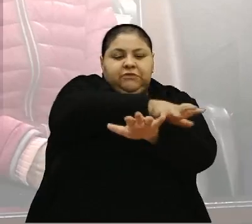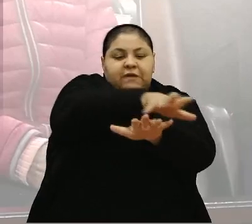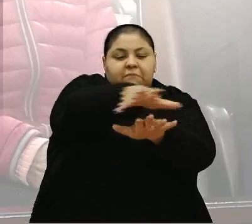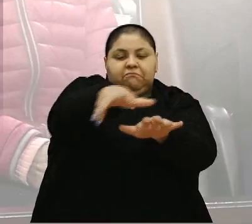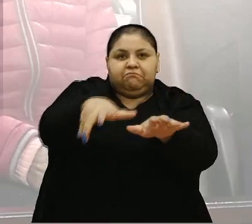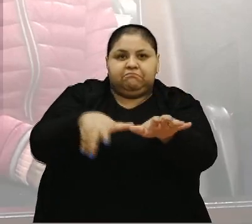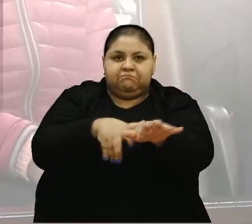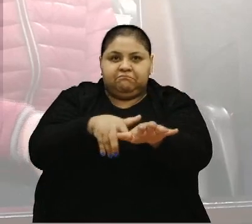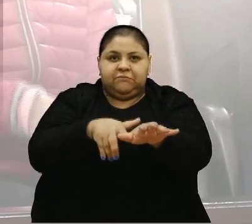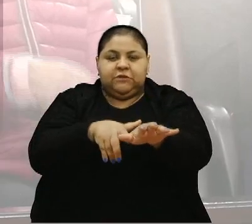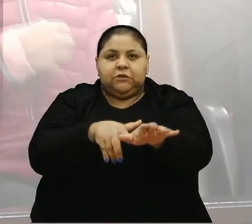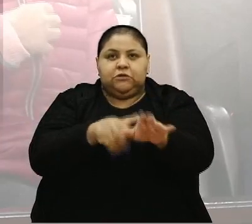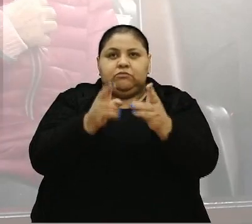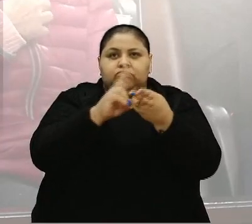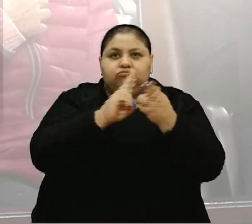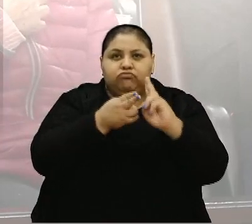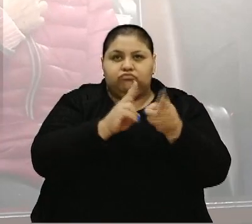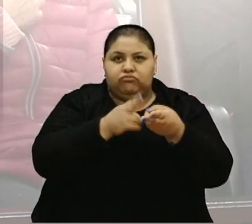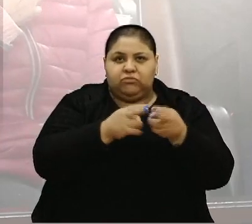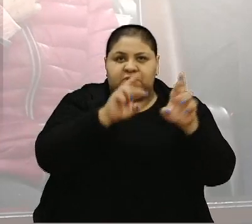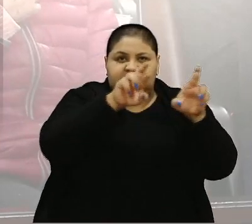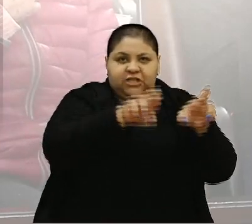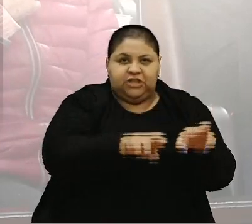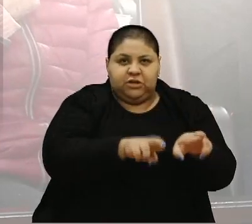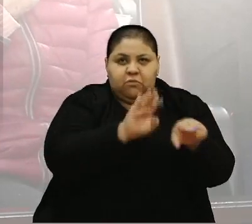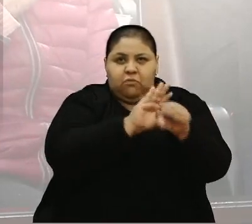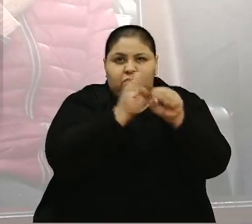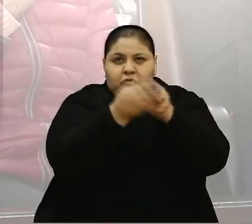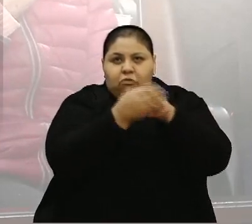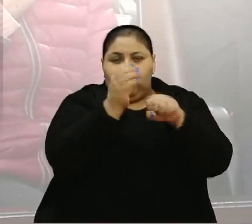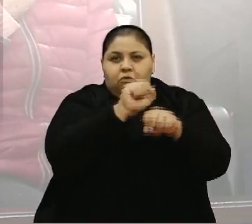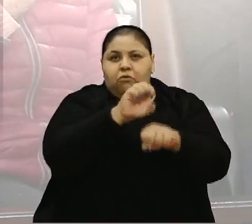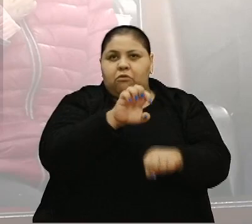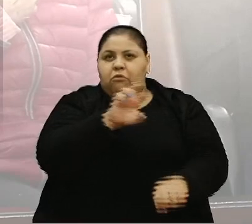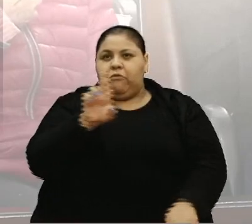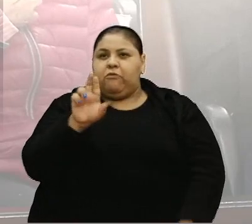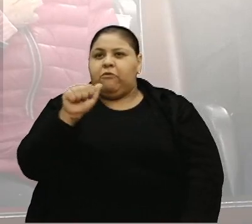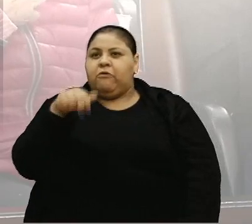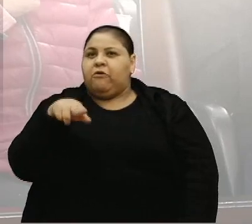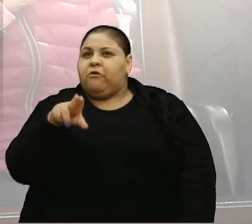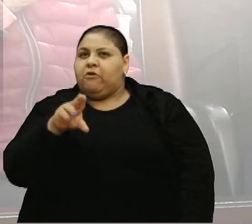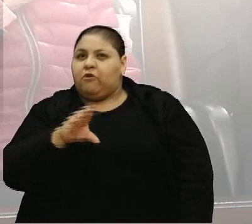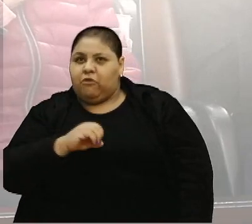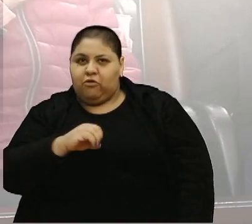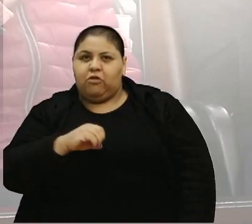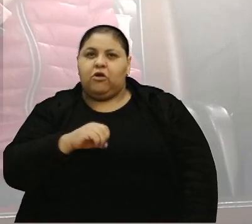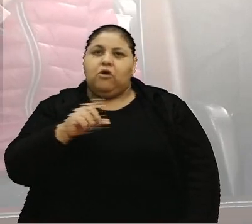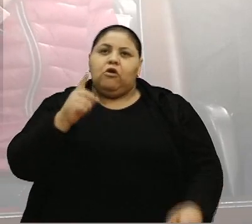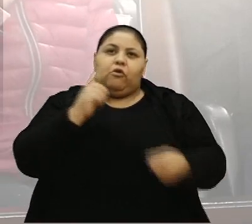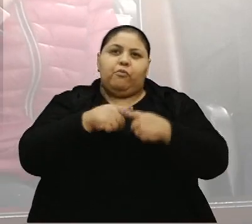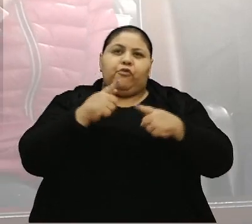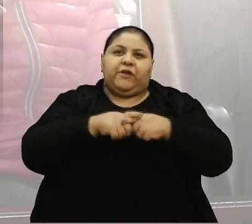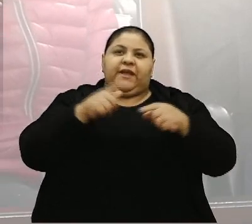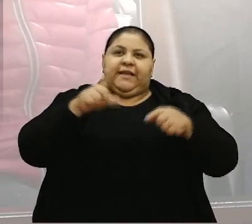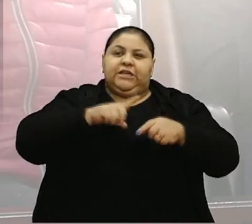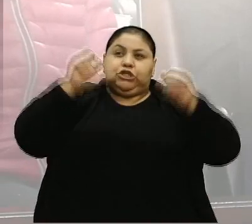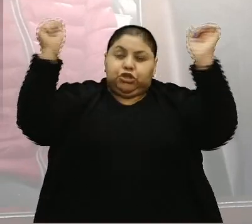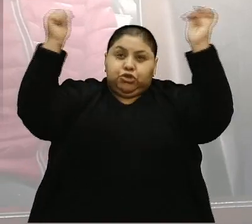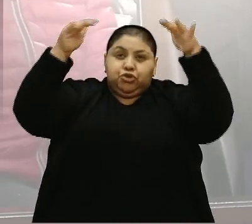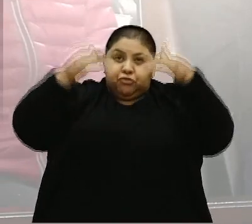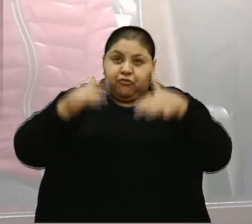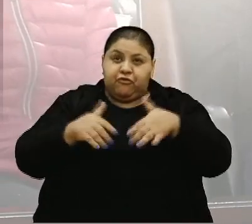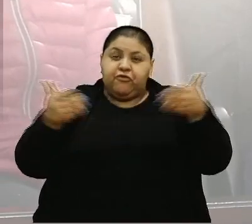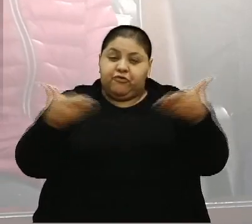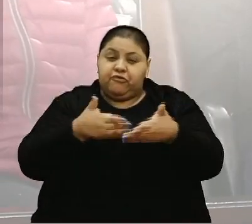ali na região do Serrano, onde o tempo não colaborava, se mesmo estavam lá fazendo aquele trabalho que sempre